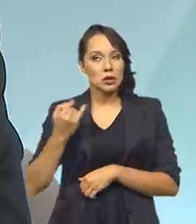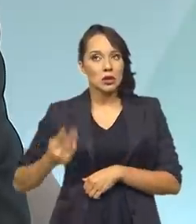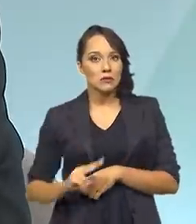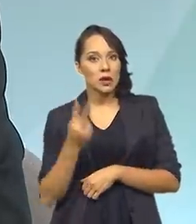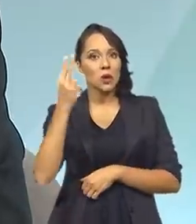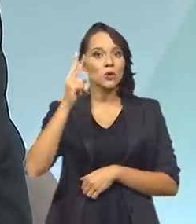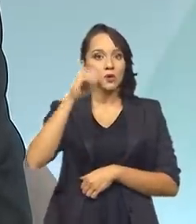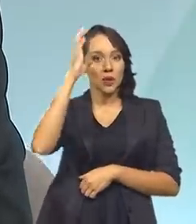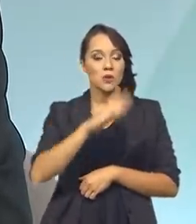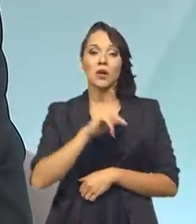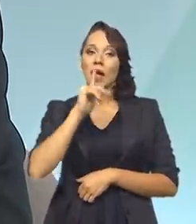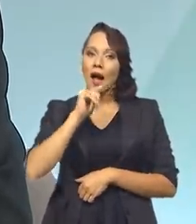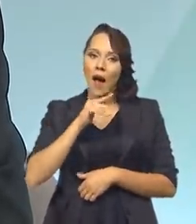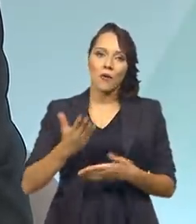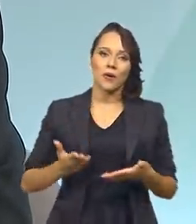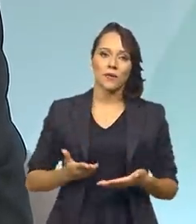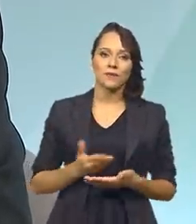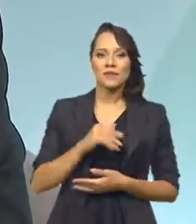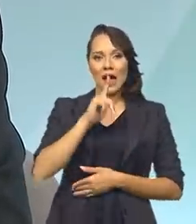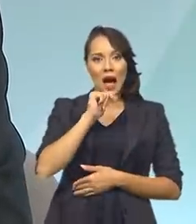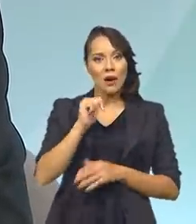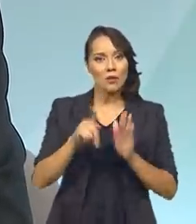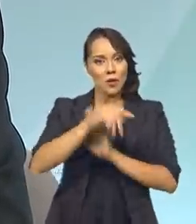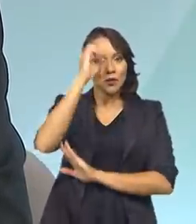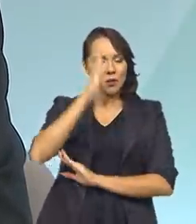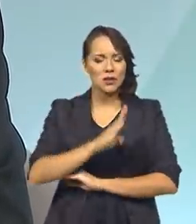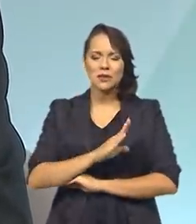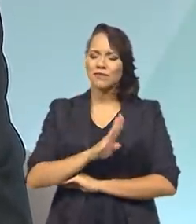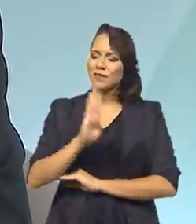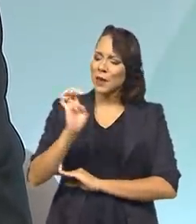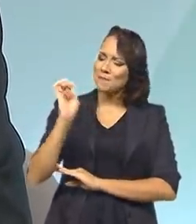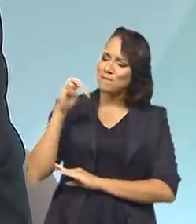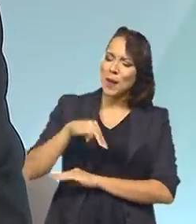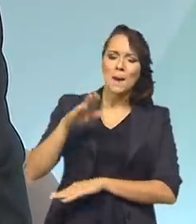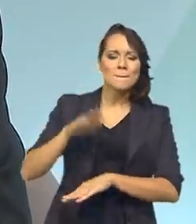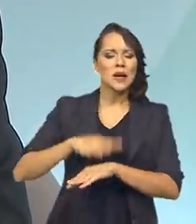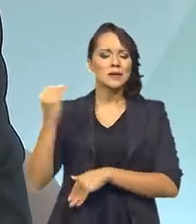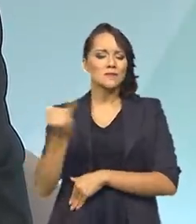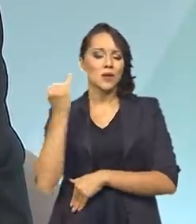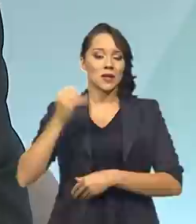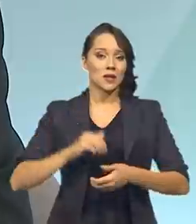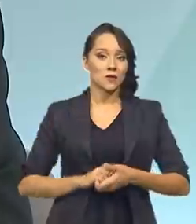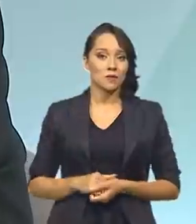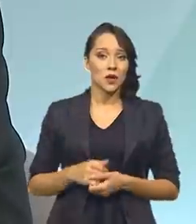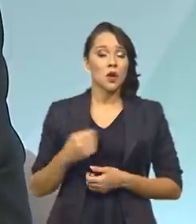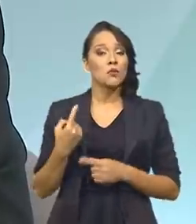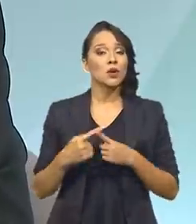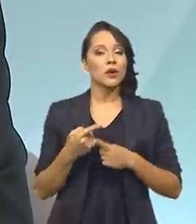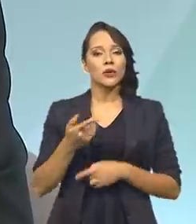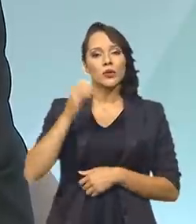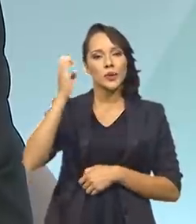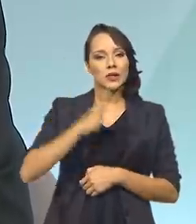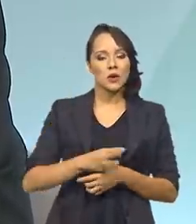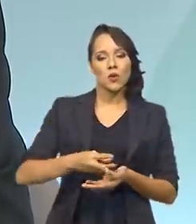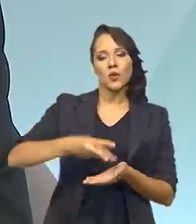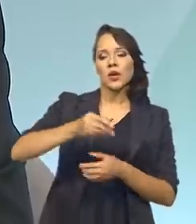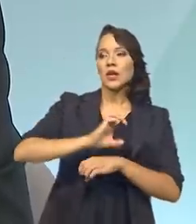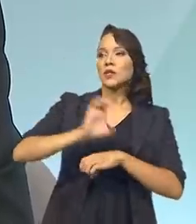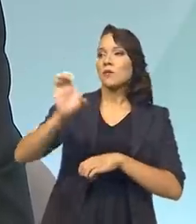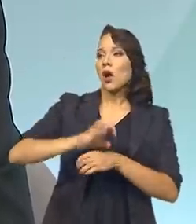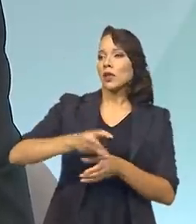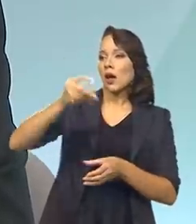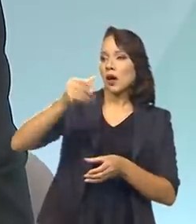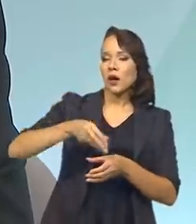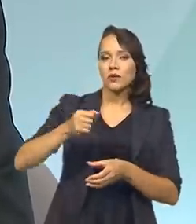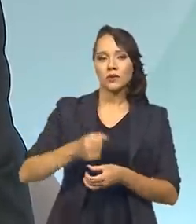do que as águas. As águas brasileiras é o bem mais importante que o Brasil tem. Porque quando o Brasil exporta, por exemplo, grãos, exporta água.